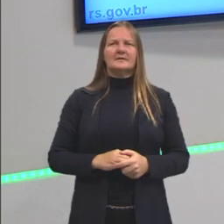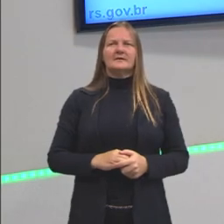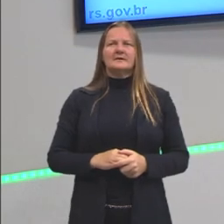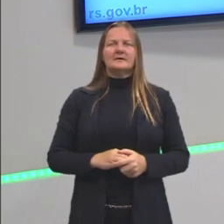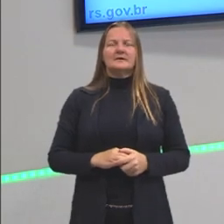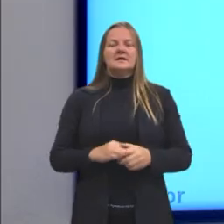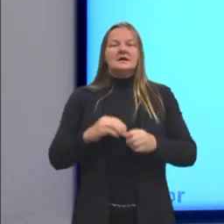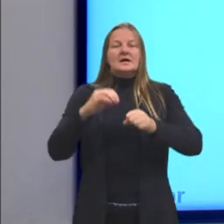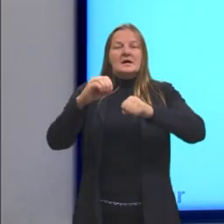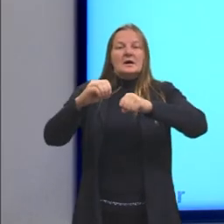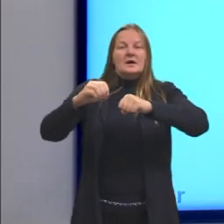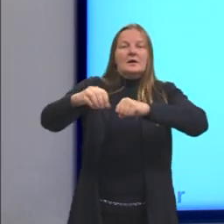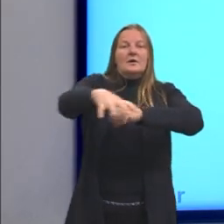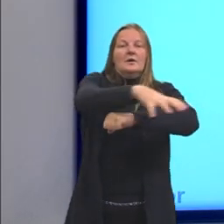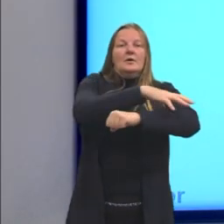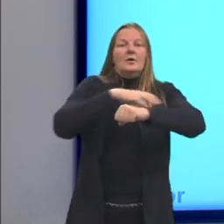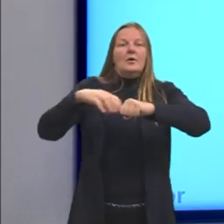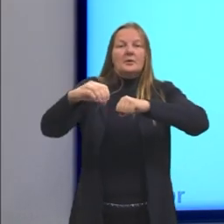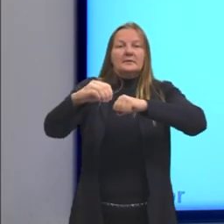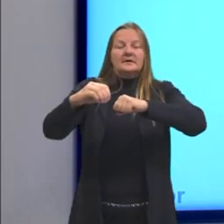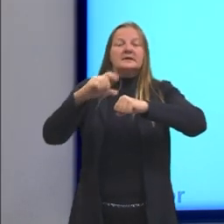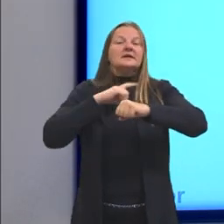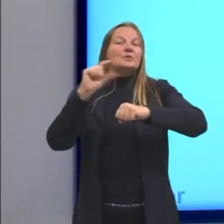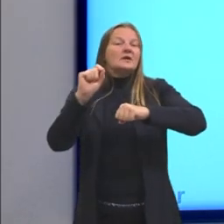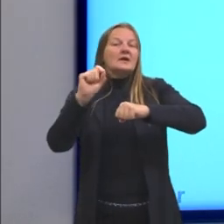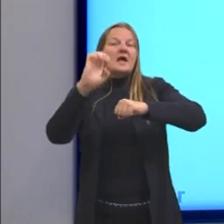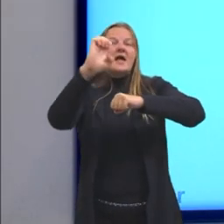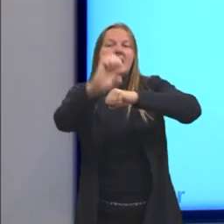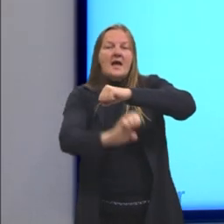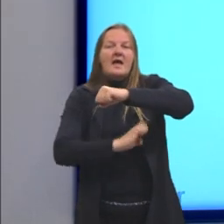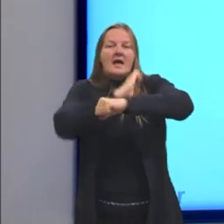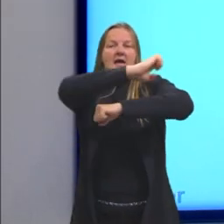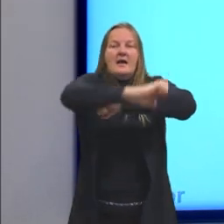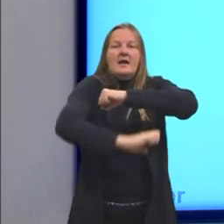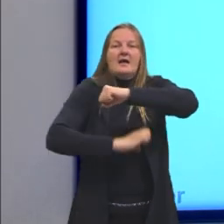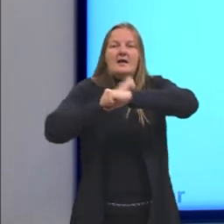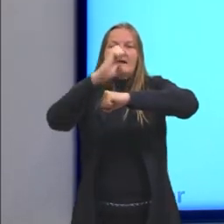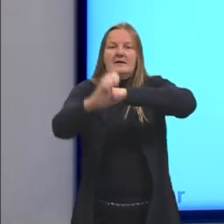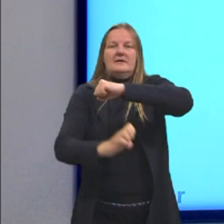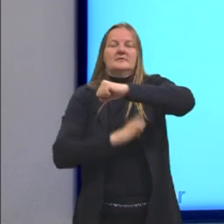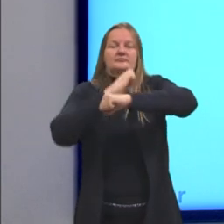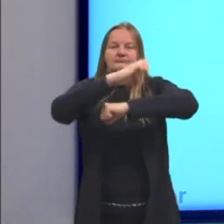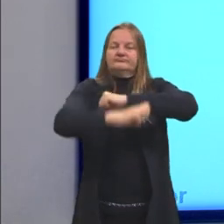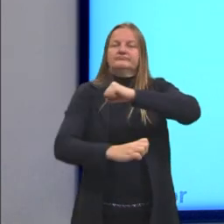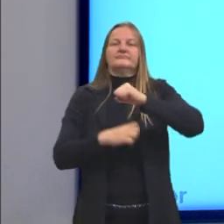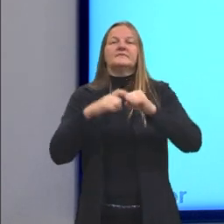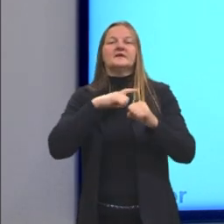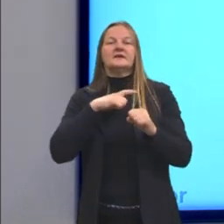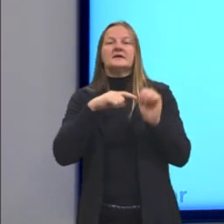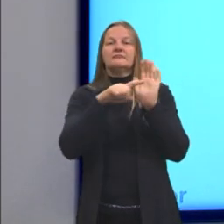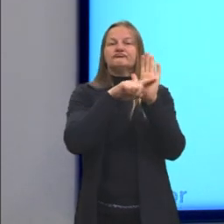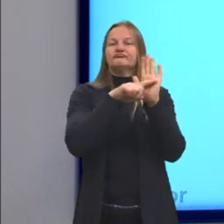nessas órbitas, a gente tem os elétrons, que são, então, os elementos negativos, com carga negativa.